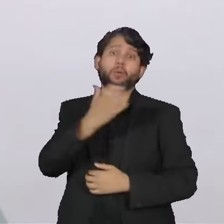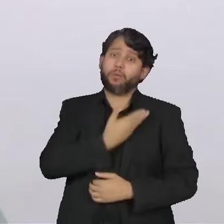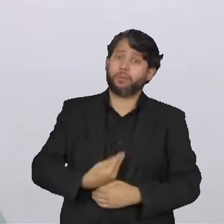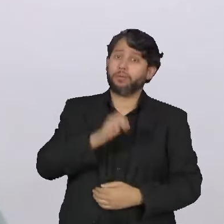federal.